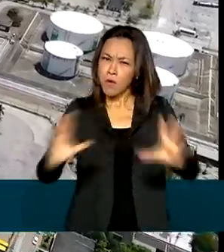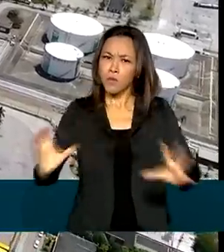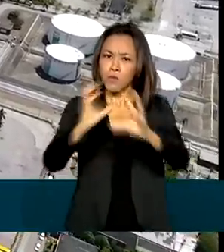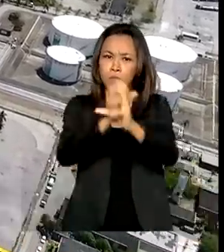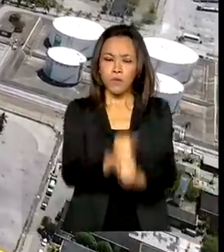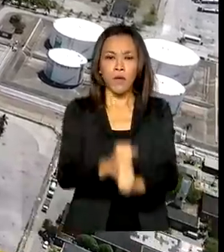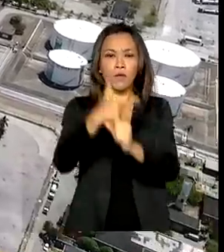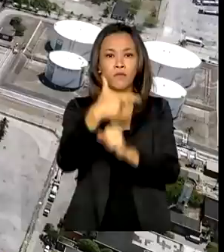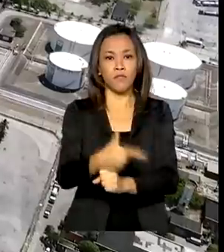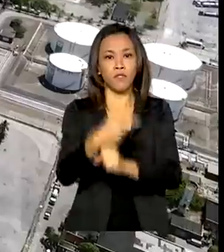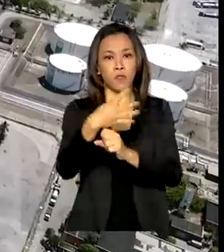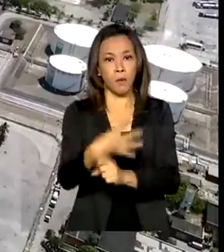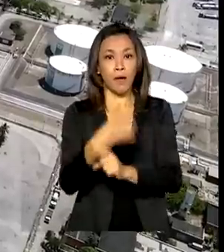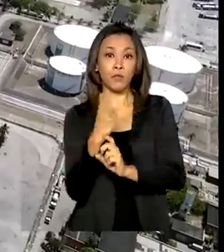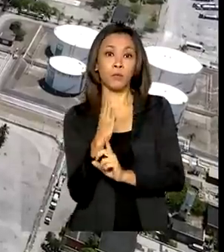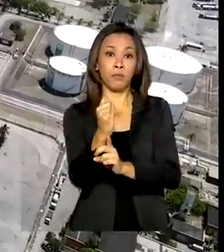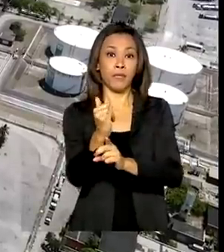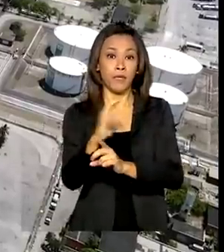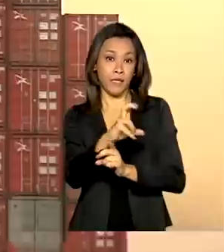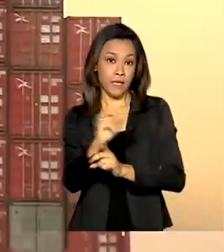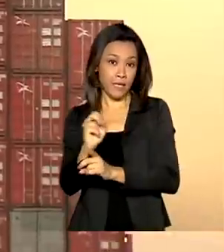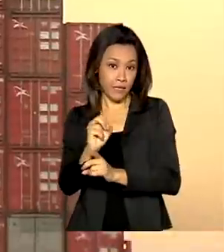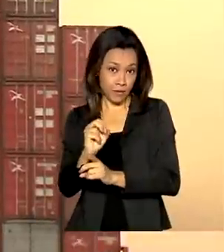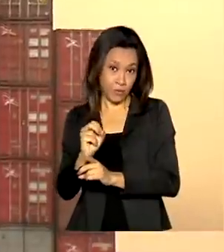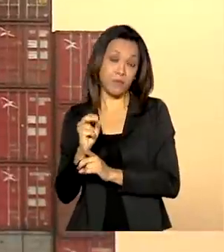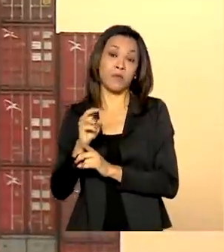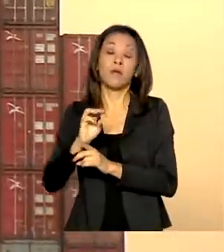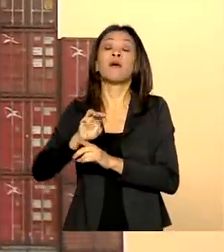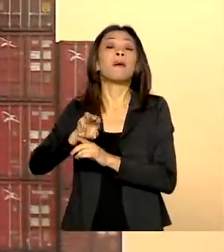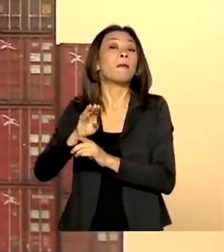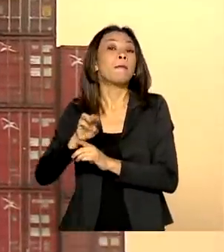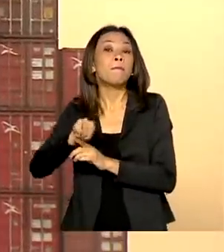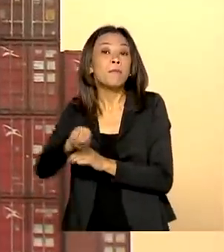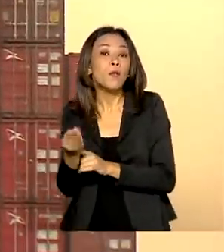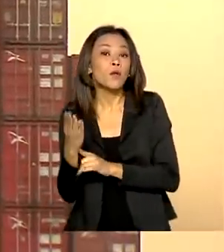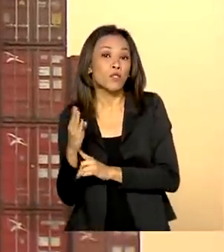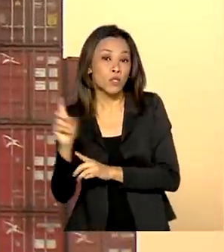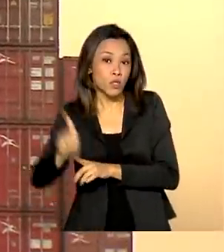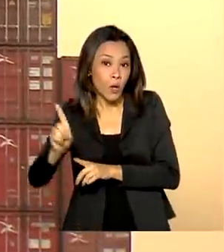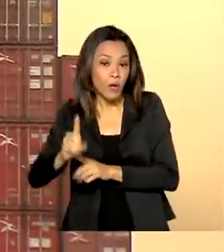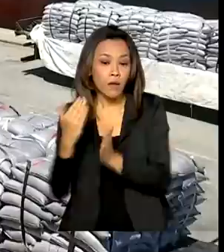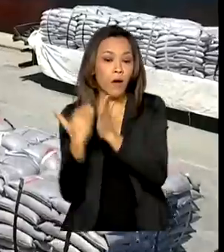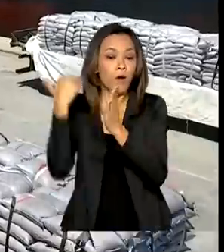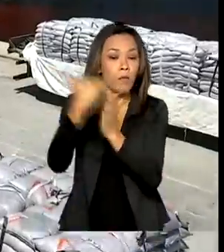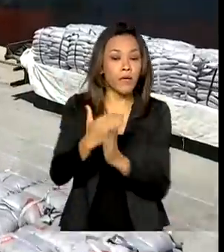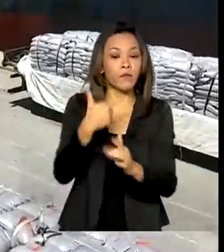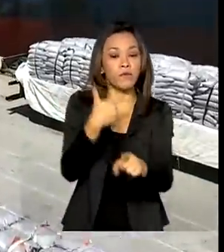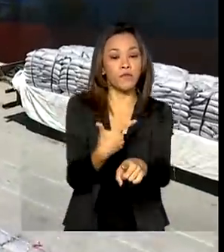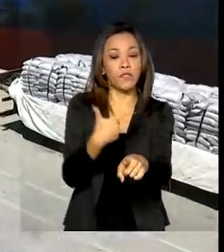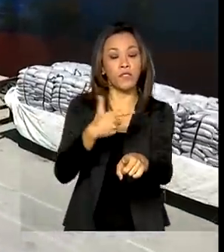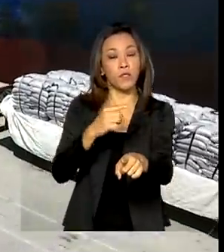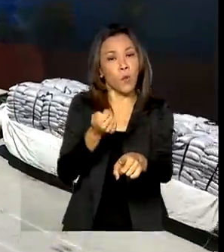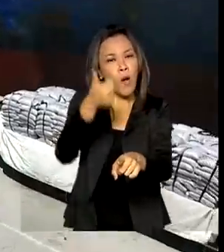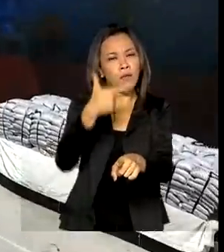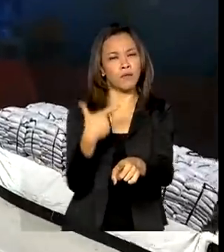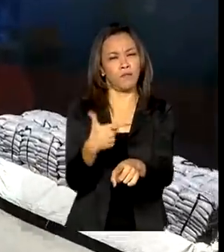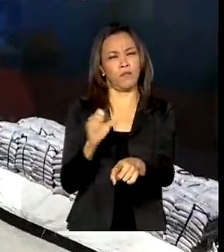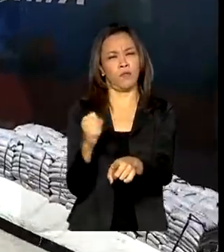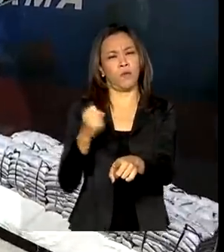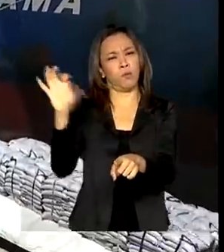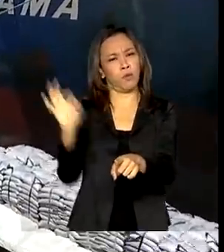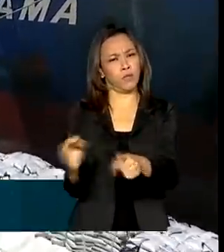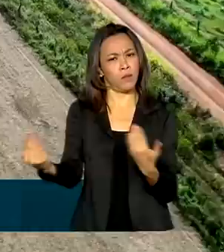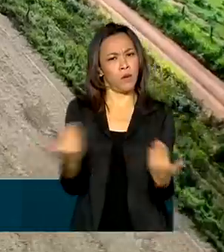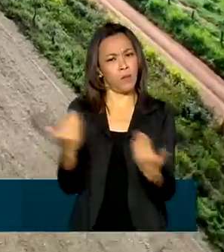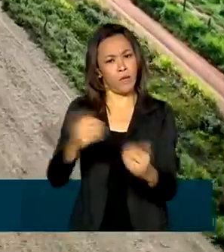24 bilhões e meio de dólares. Crescimento de quase 28% se comparado ao mesmo mês do